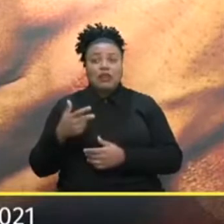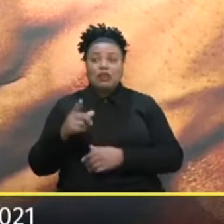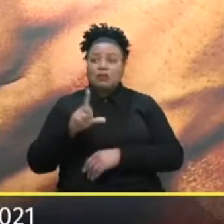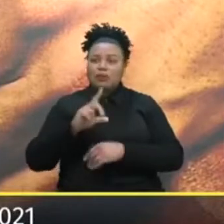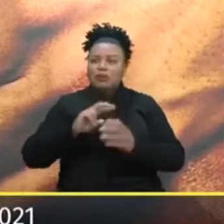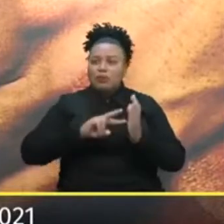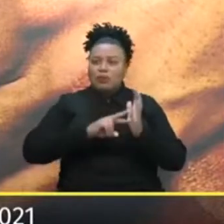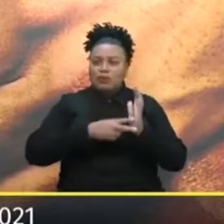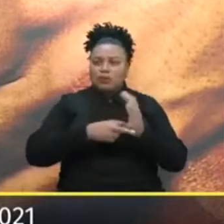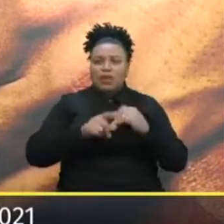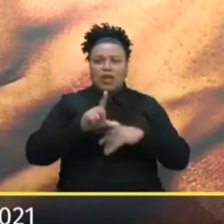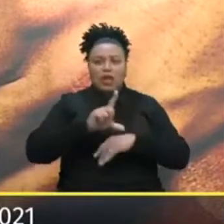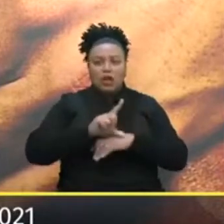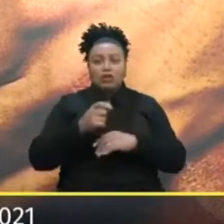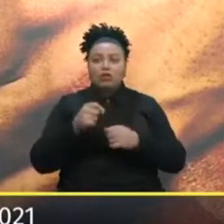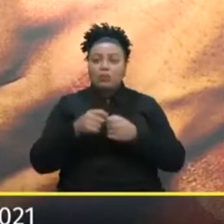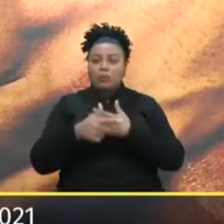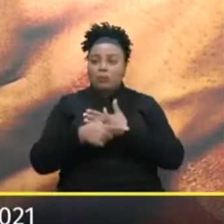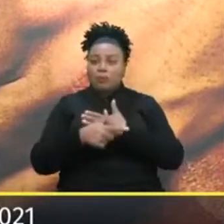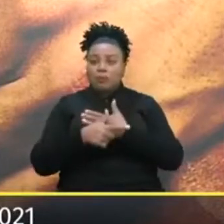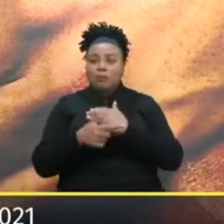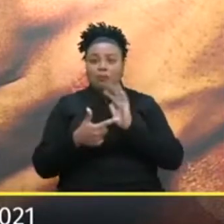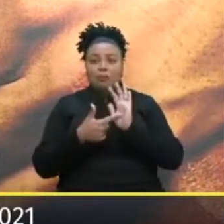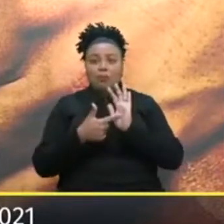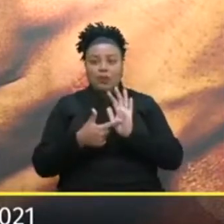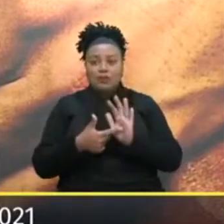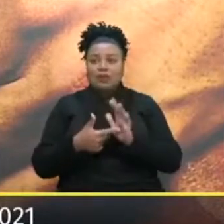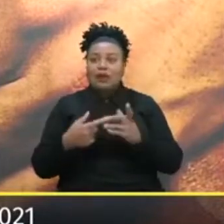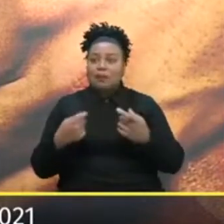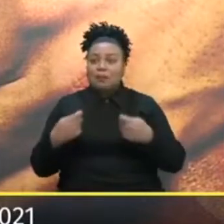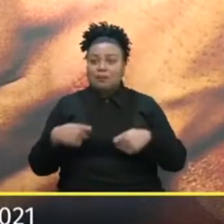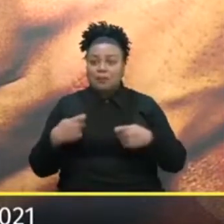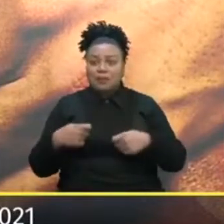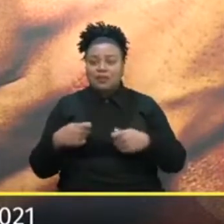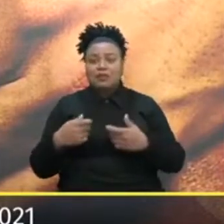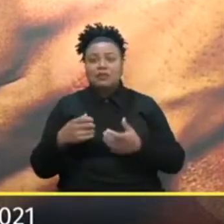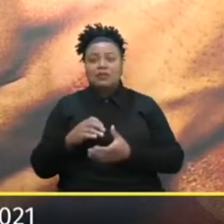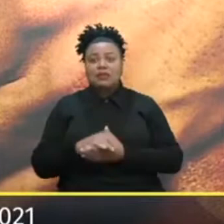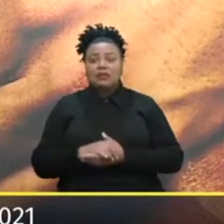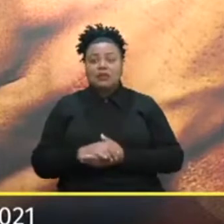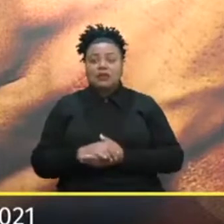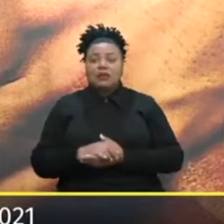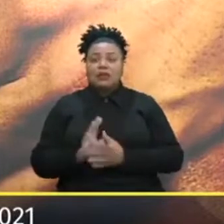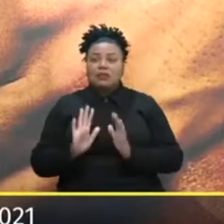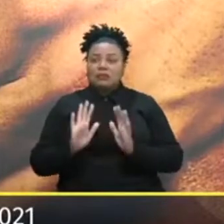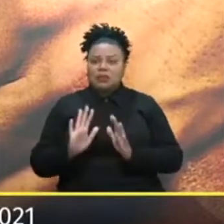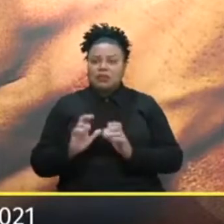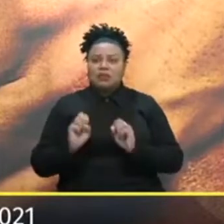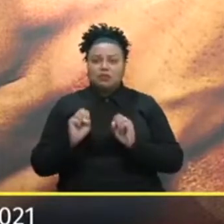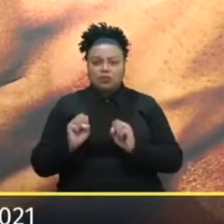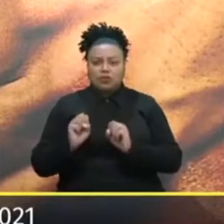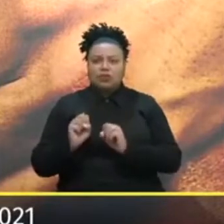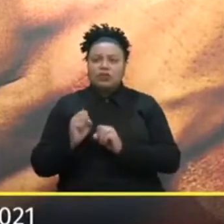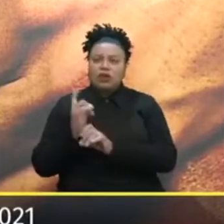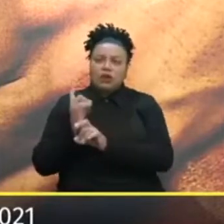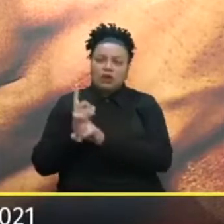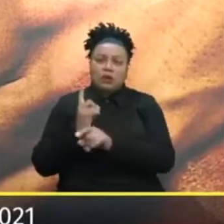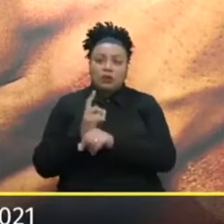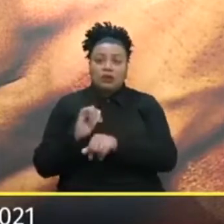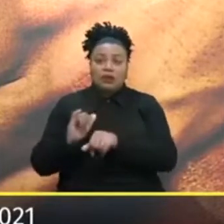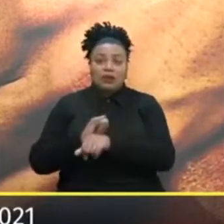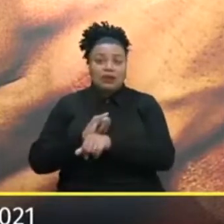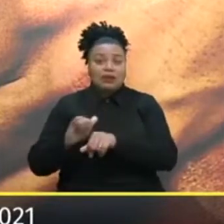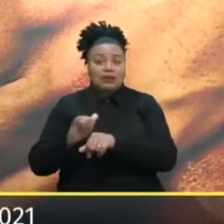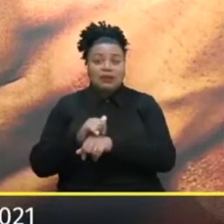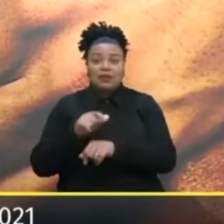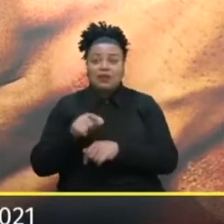o Cindy Lawyers Fez muito esse papel De mostrar Que isso era necessário Que isso era preciso Mas que poderia Se encontrar Algumas saídas